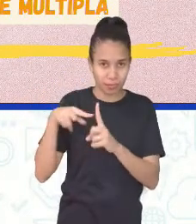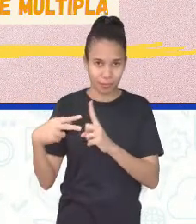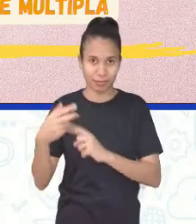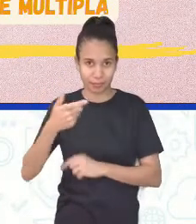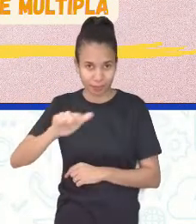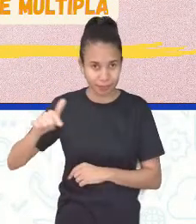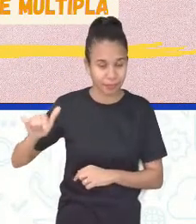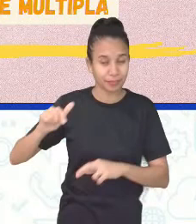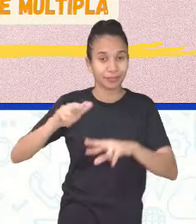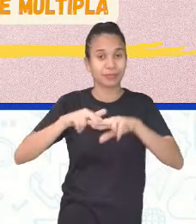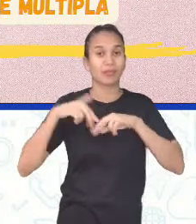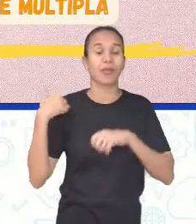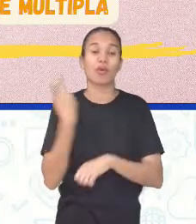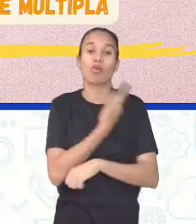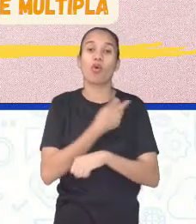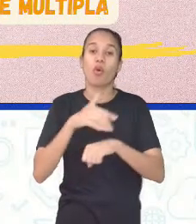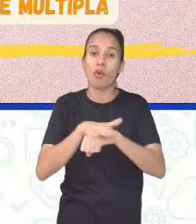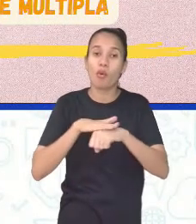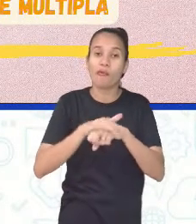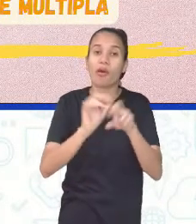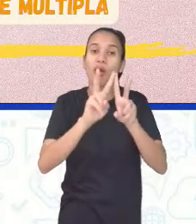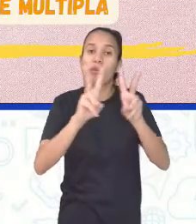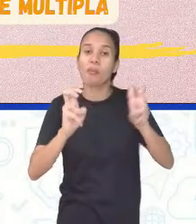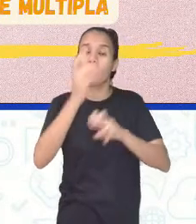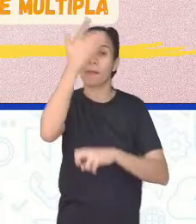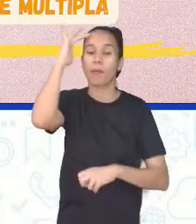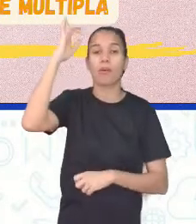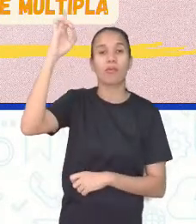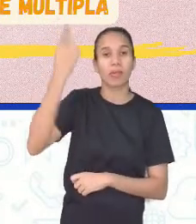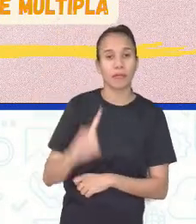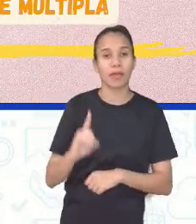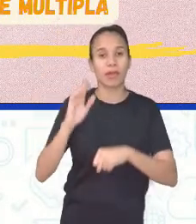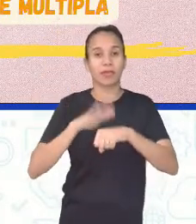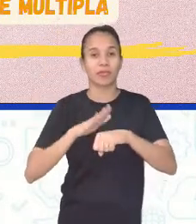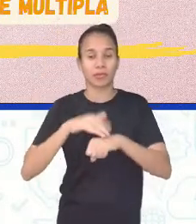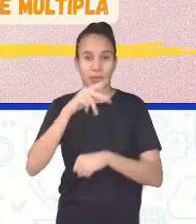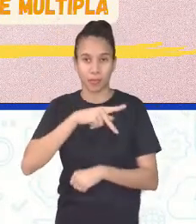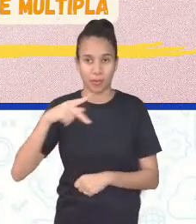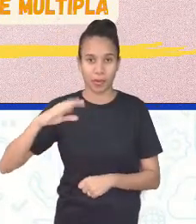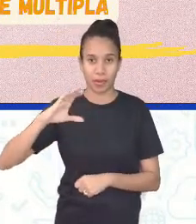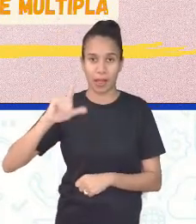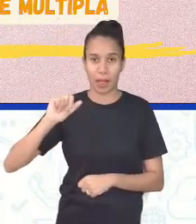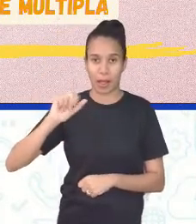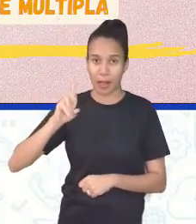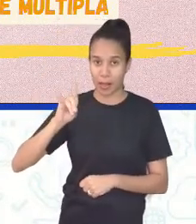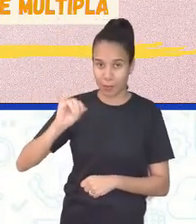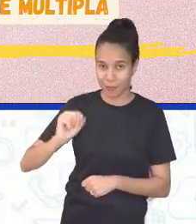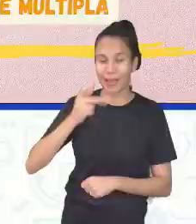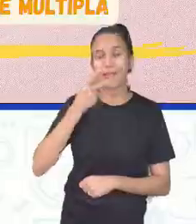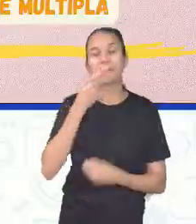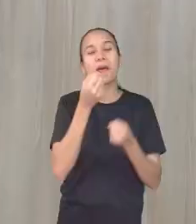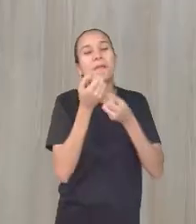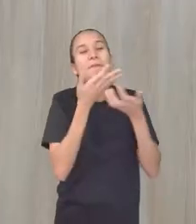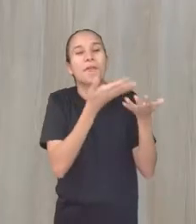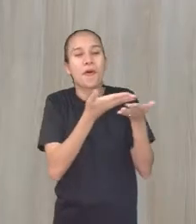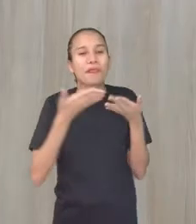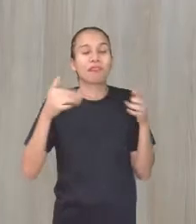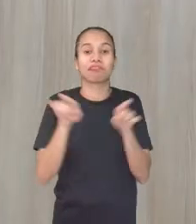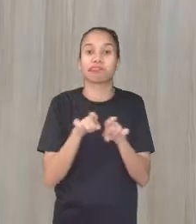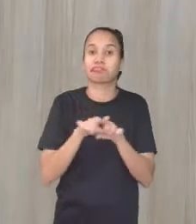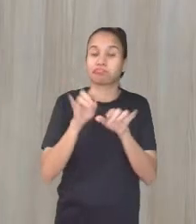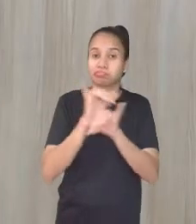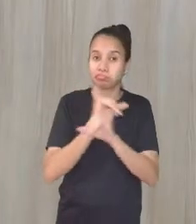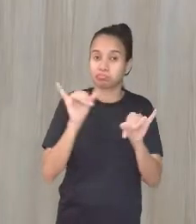Mas para a gente conversar a respeito da pessoa com deficiência, nós vamos chamar a professora Cláudia. Que ela vai dar as boas-vindas e dar alguns